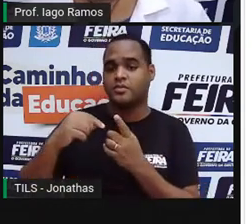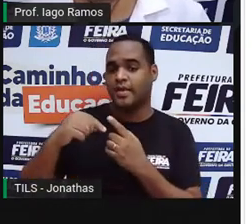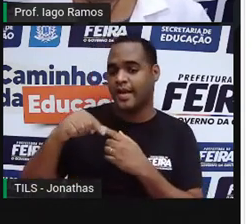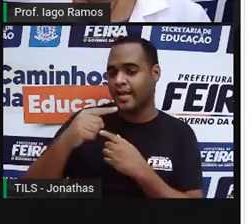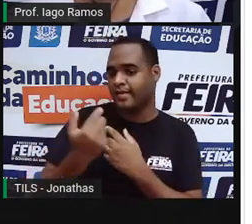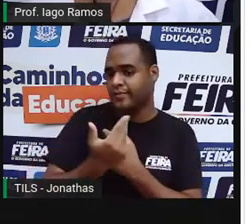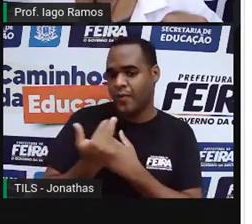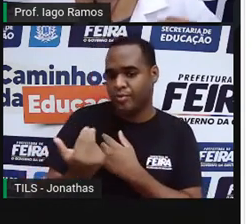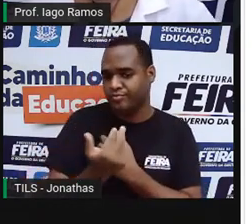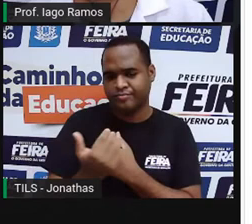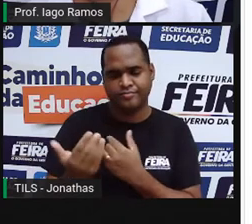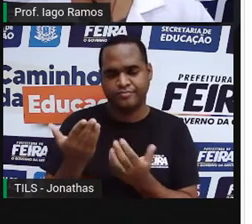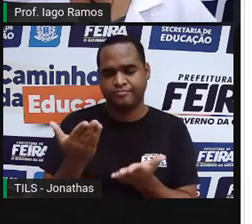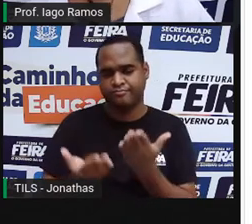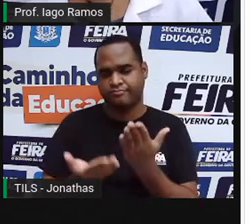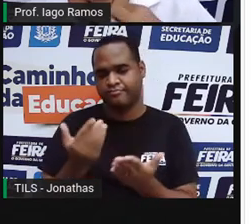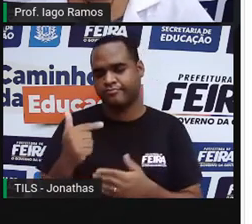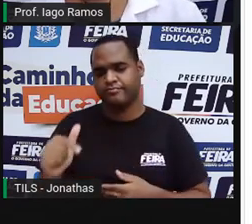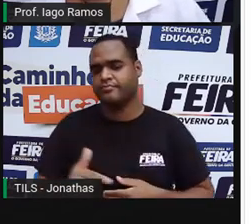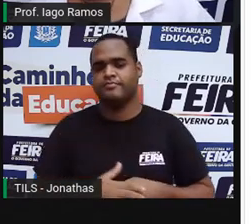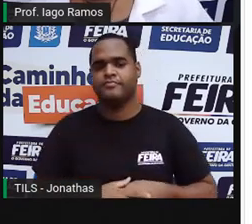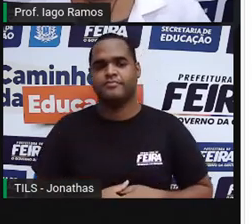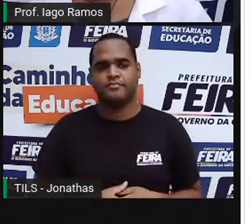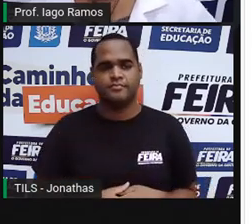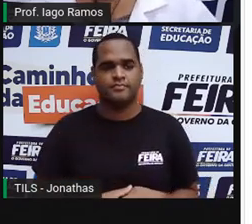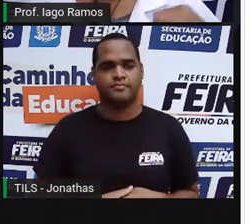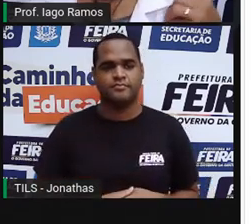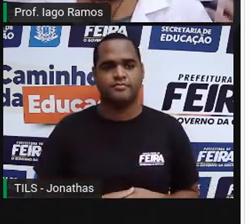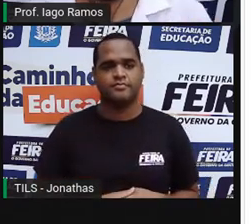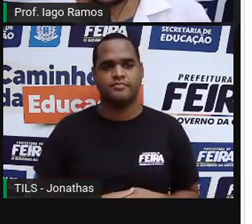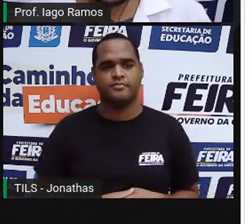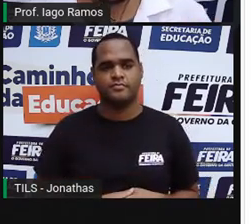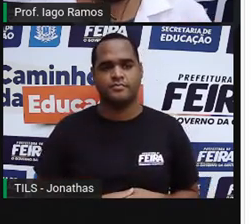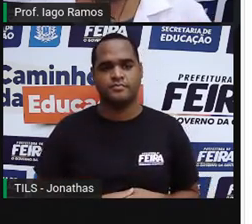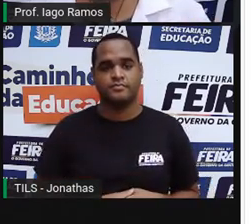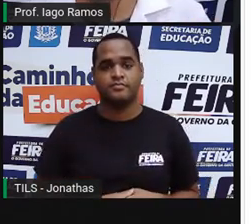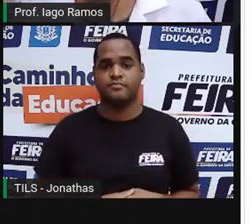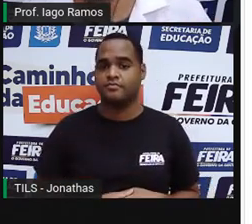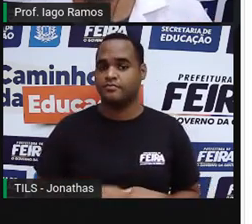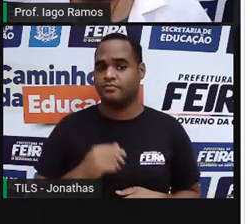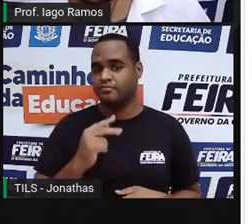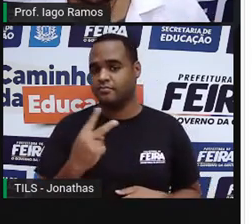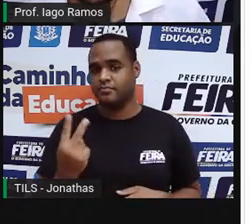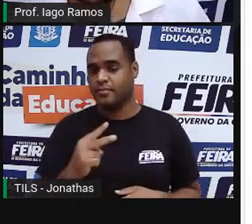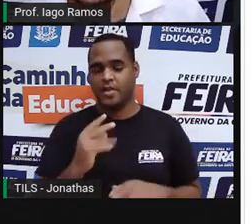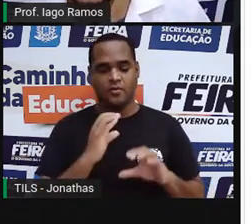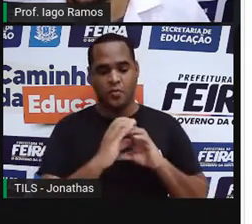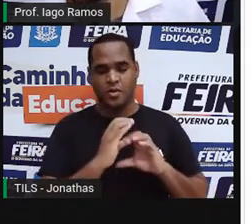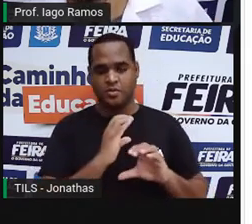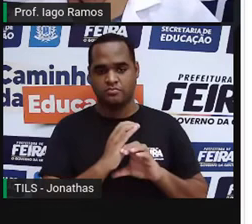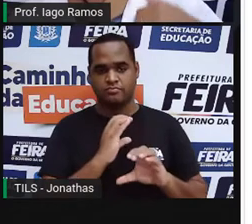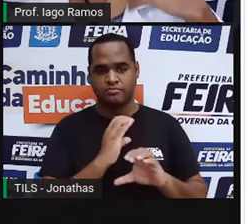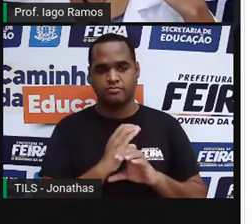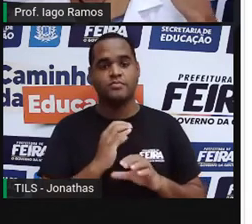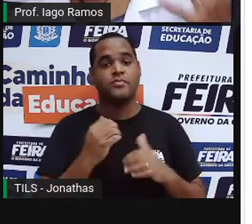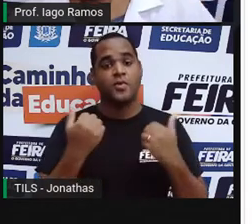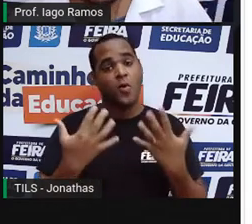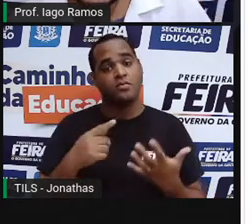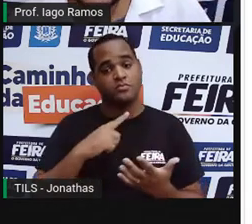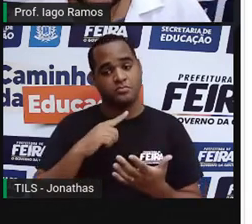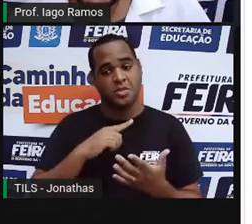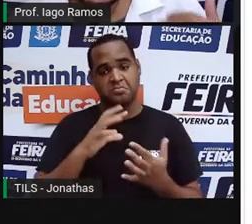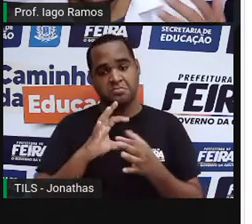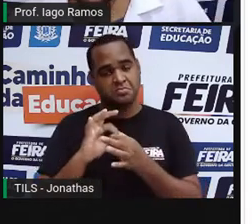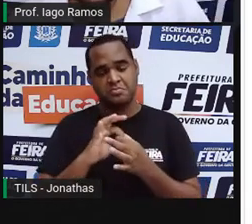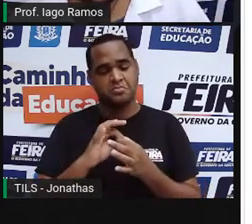a gente chama de grandezas não proporcionais. Não tem relação, não tem comunicação, ou até tem a